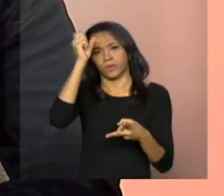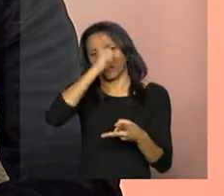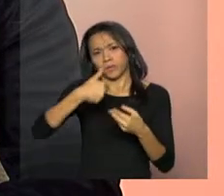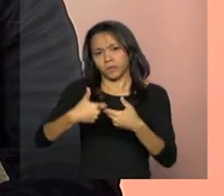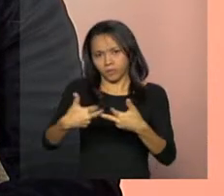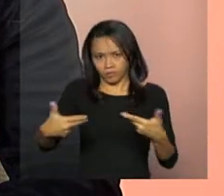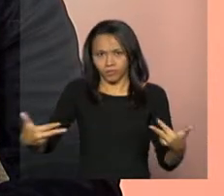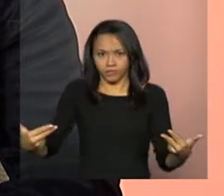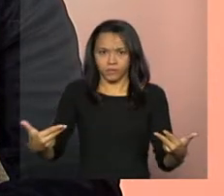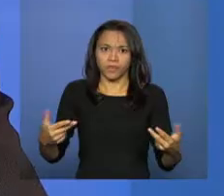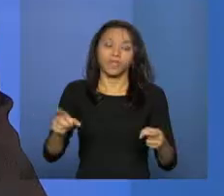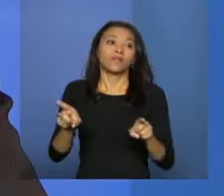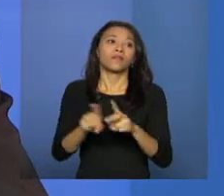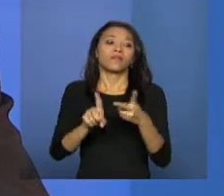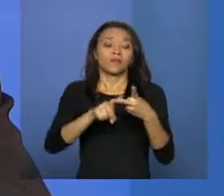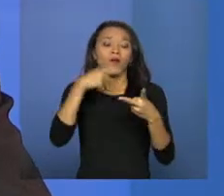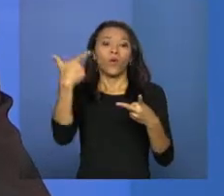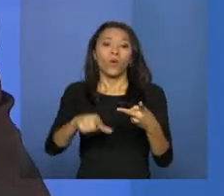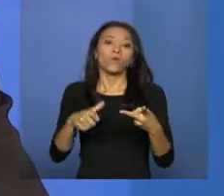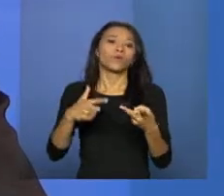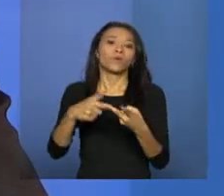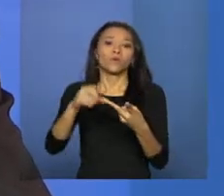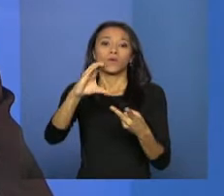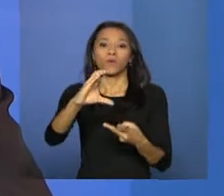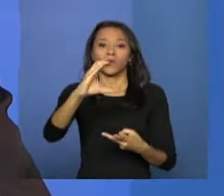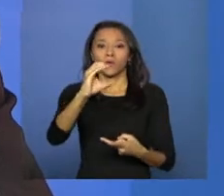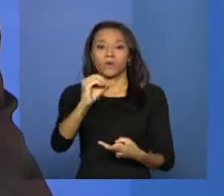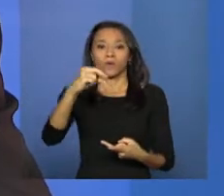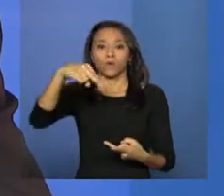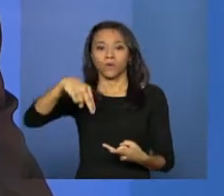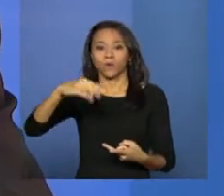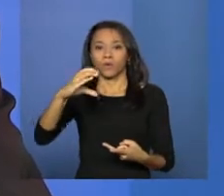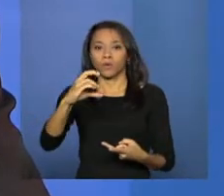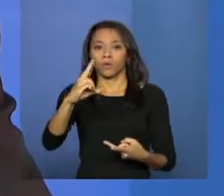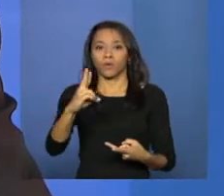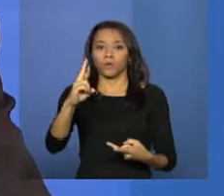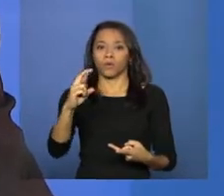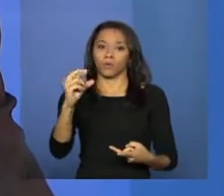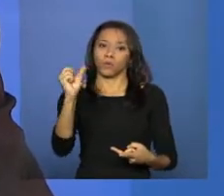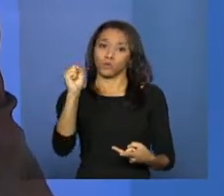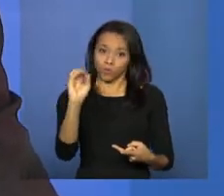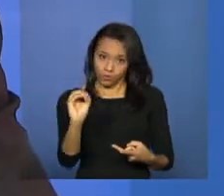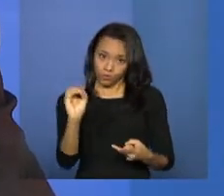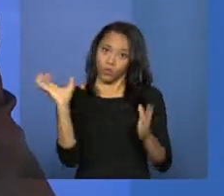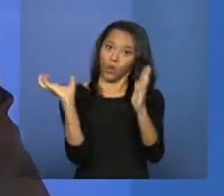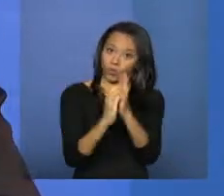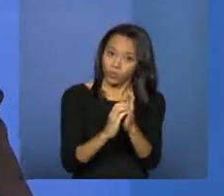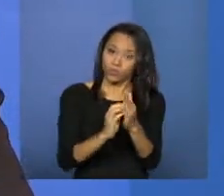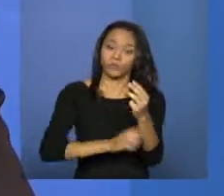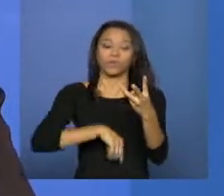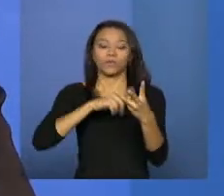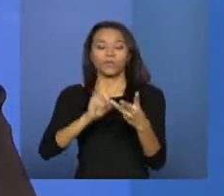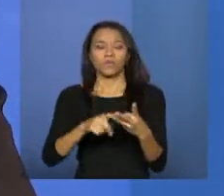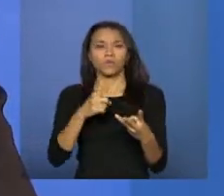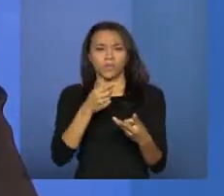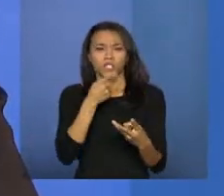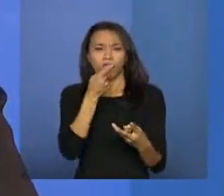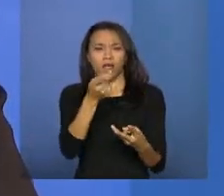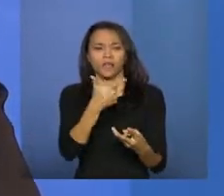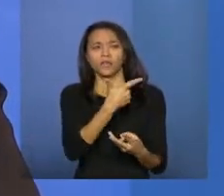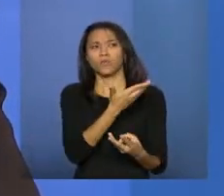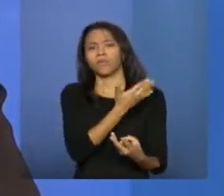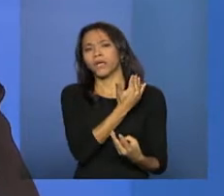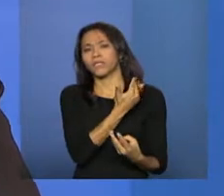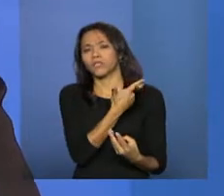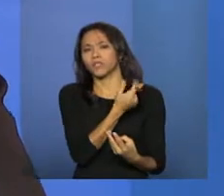de concurso público na área da assistência social, que a gente tem observado ali, que a partir de 2011, quando a